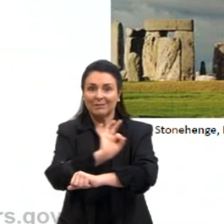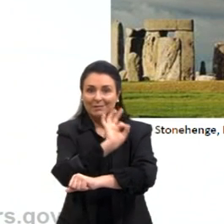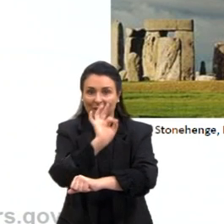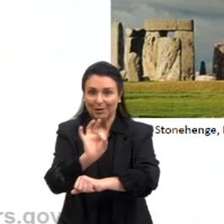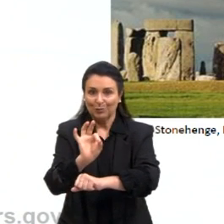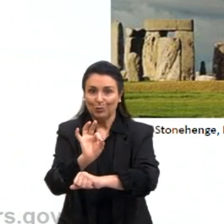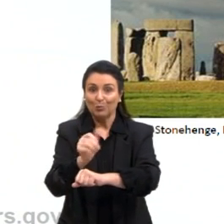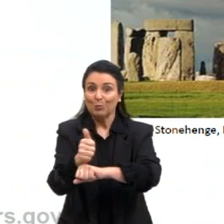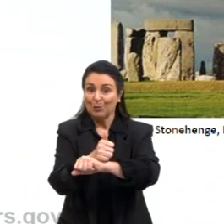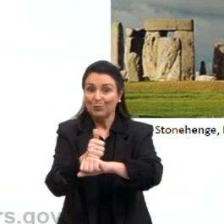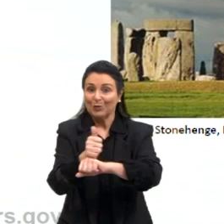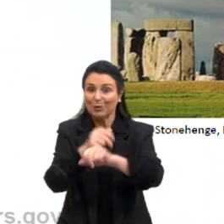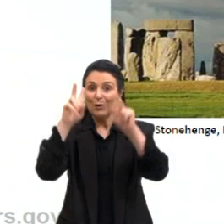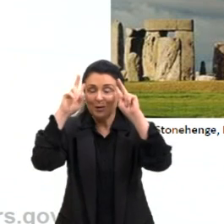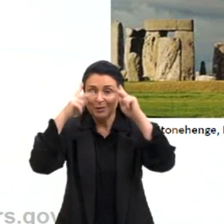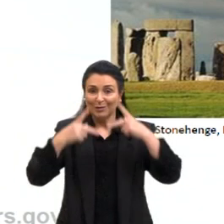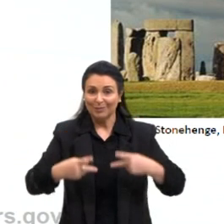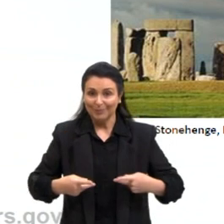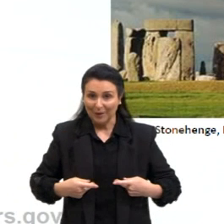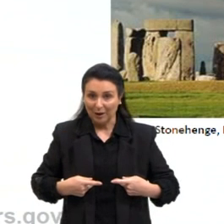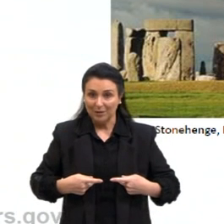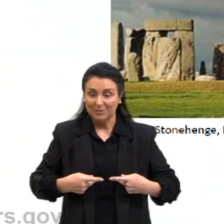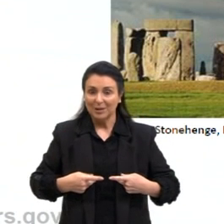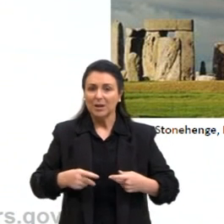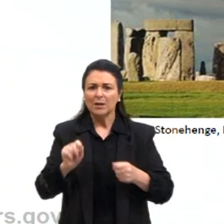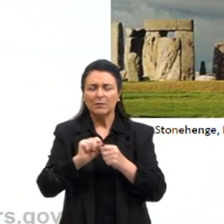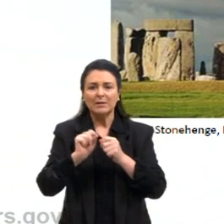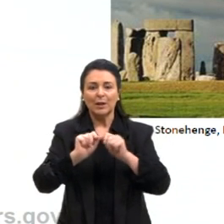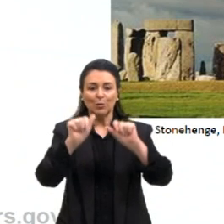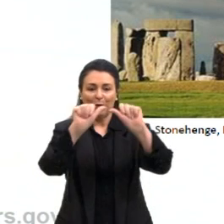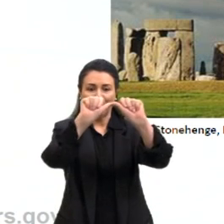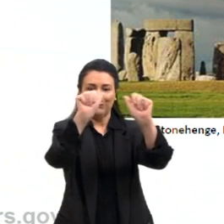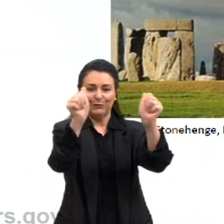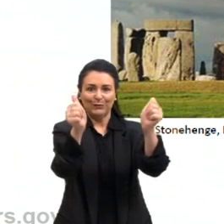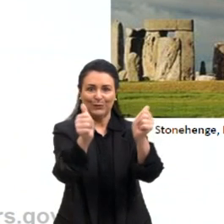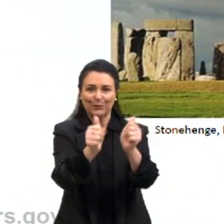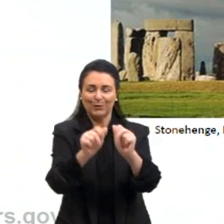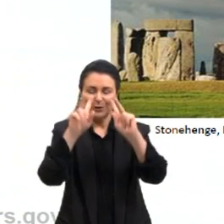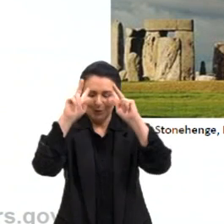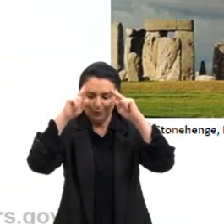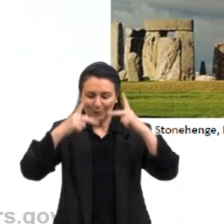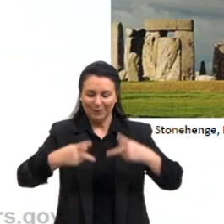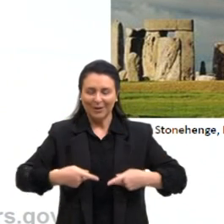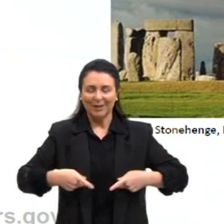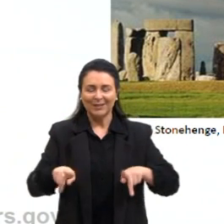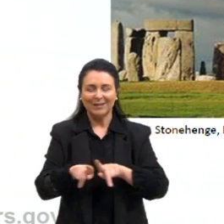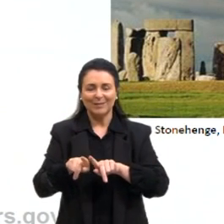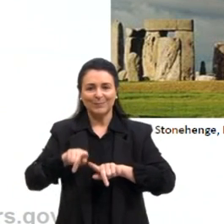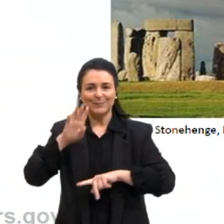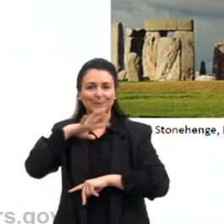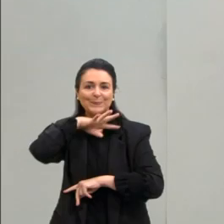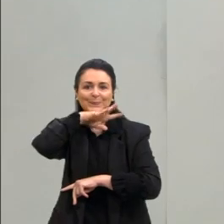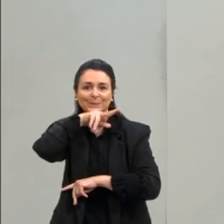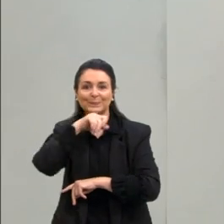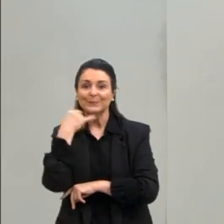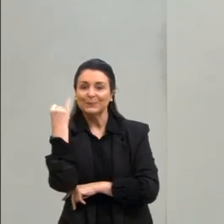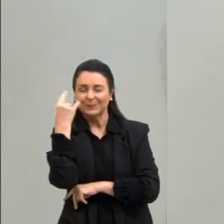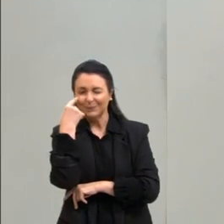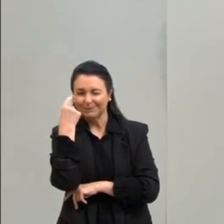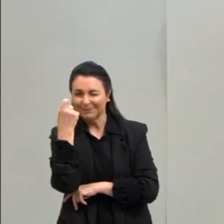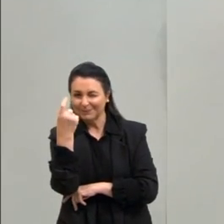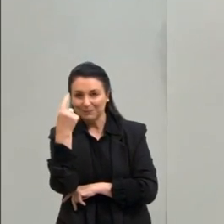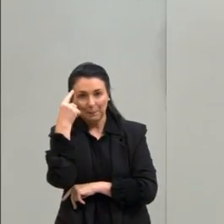traço na construção da figura humana dos animais. Então, é interessante, a gente